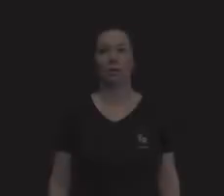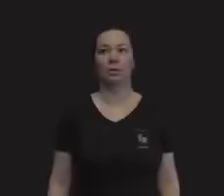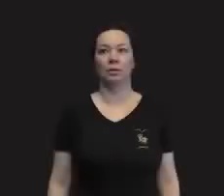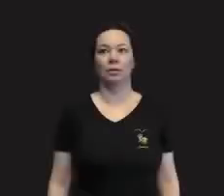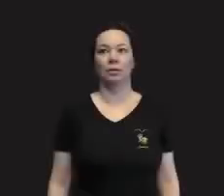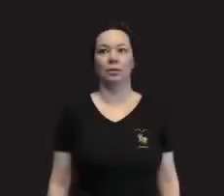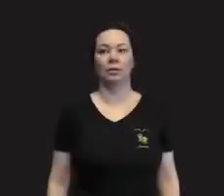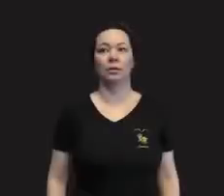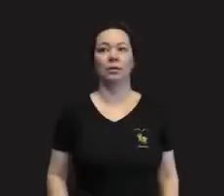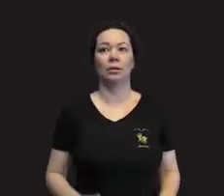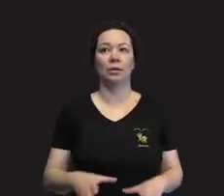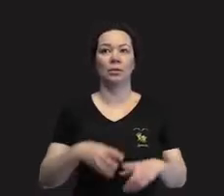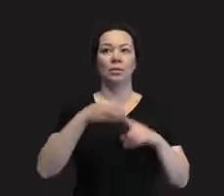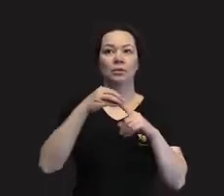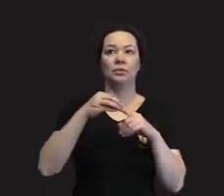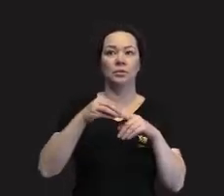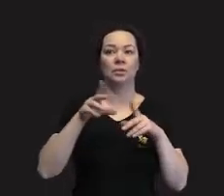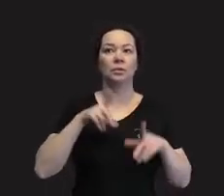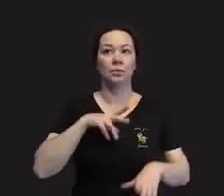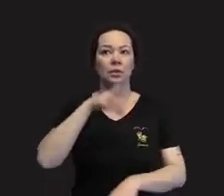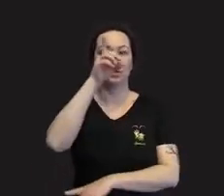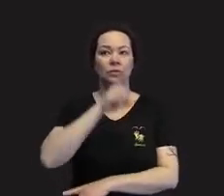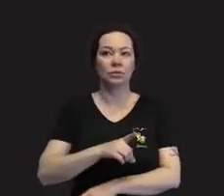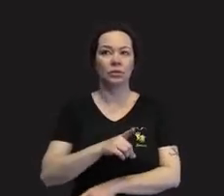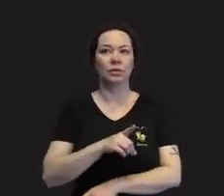principalmente os nossos direitos.